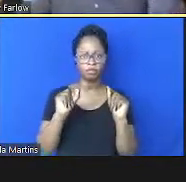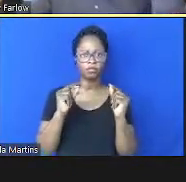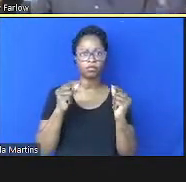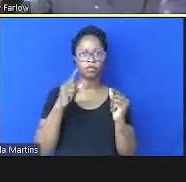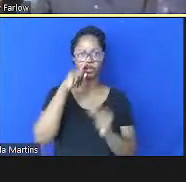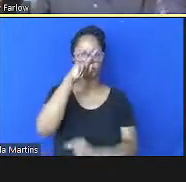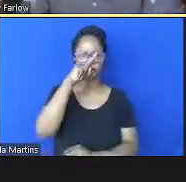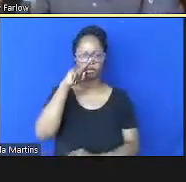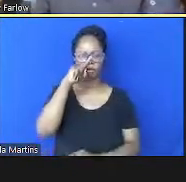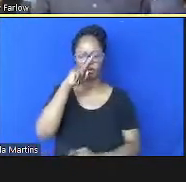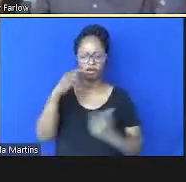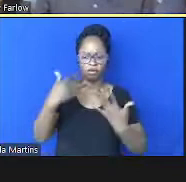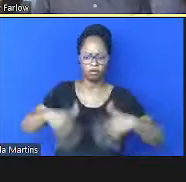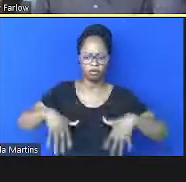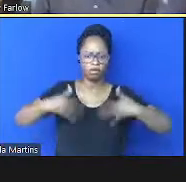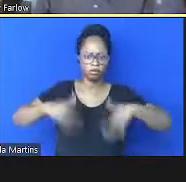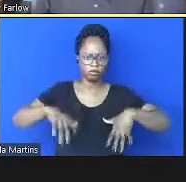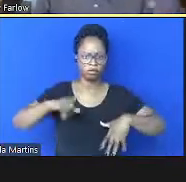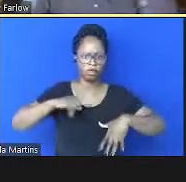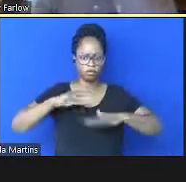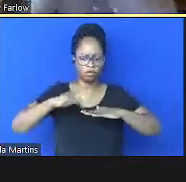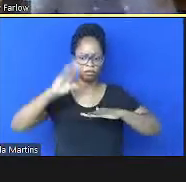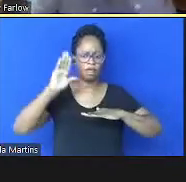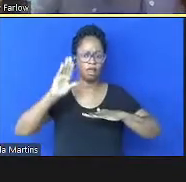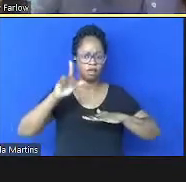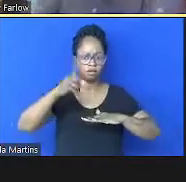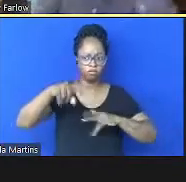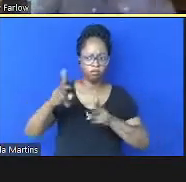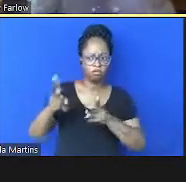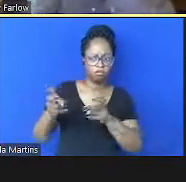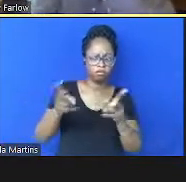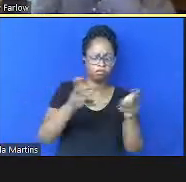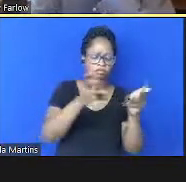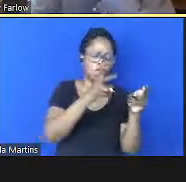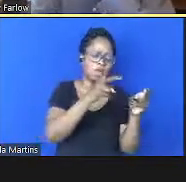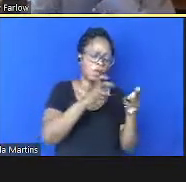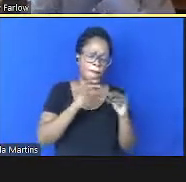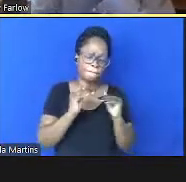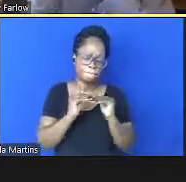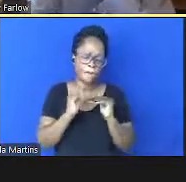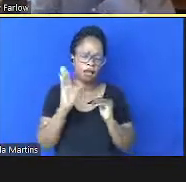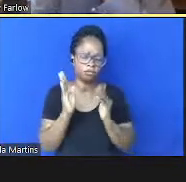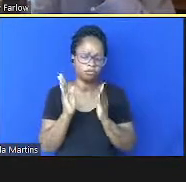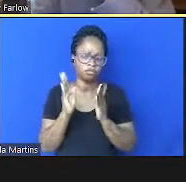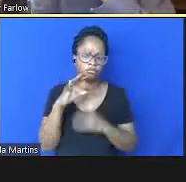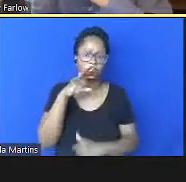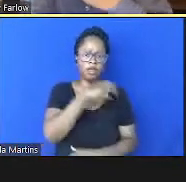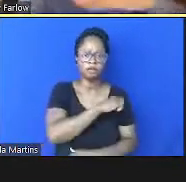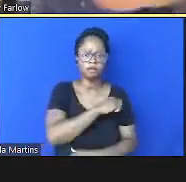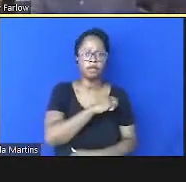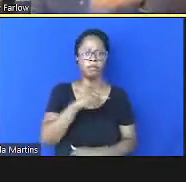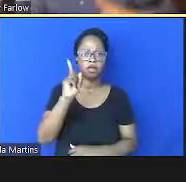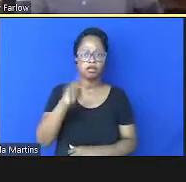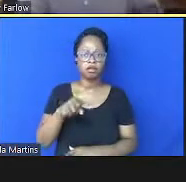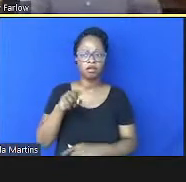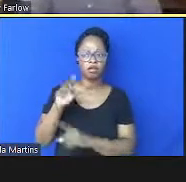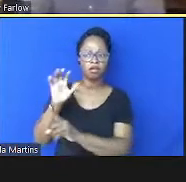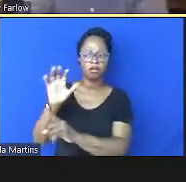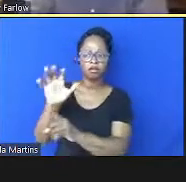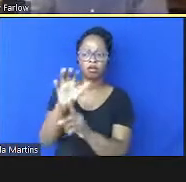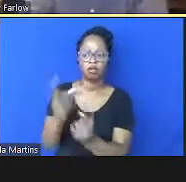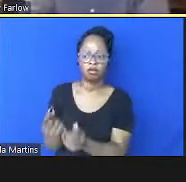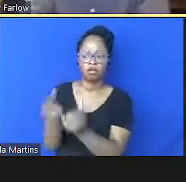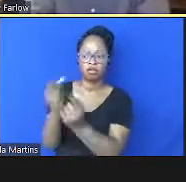subjacentes mas você nota cada vez mais que isso é elevado para os fatores econômicos sociais